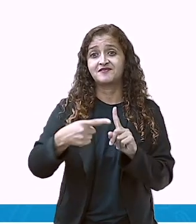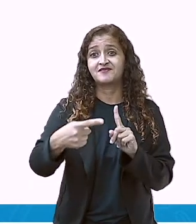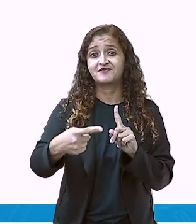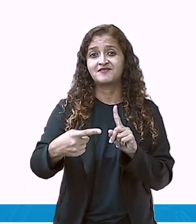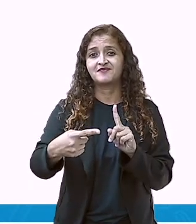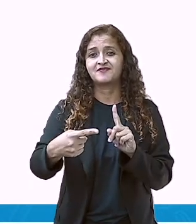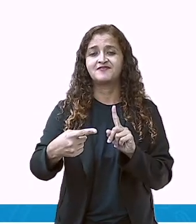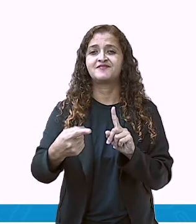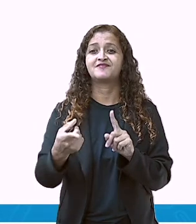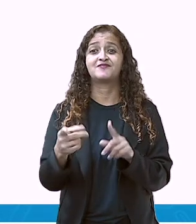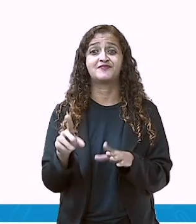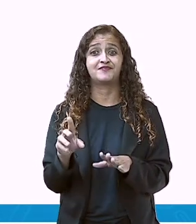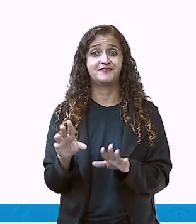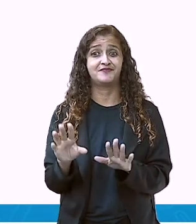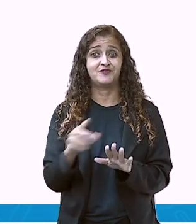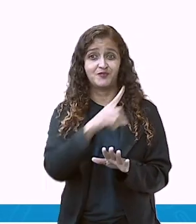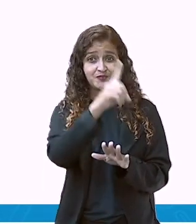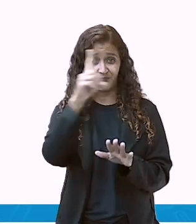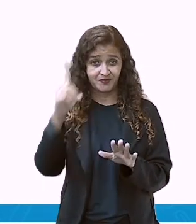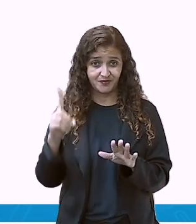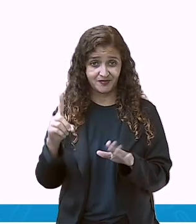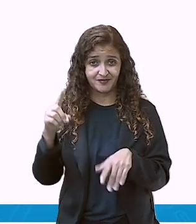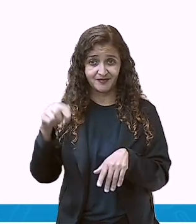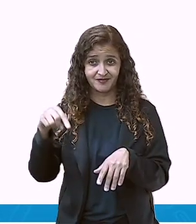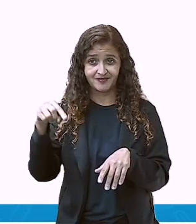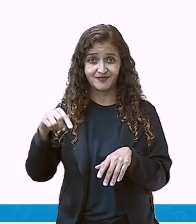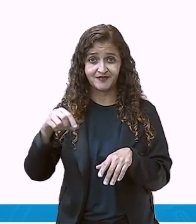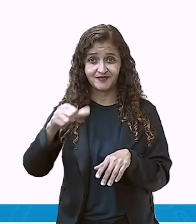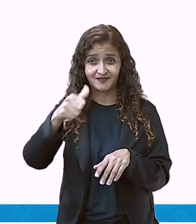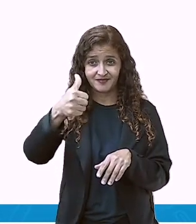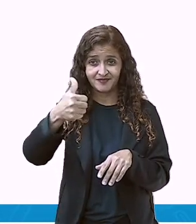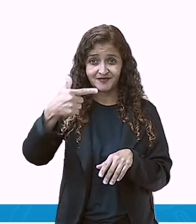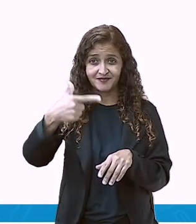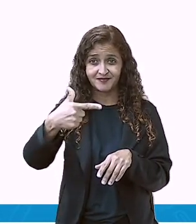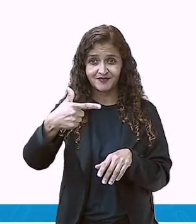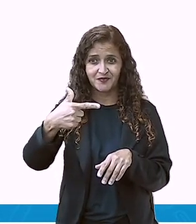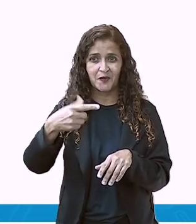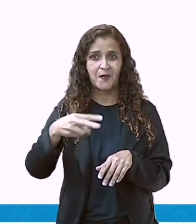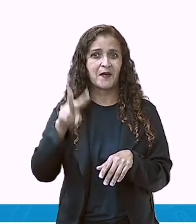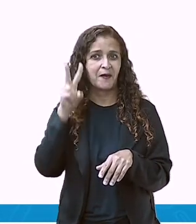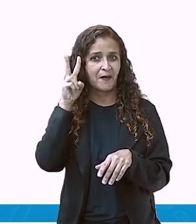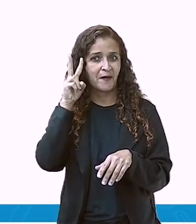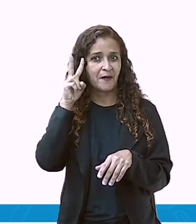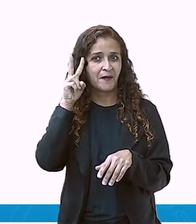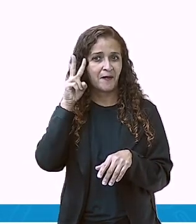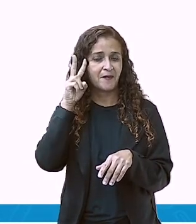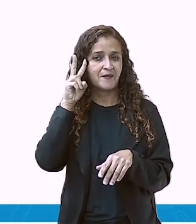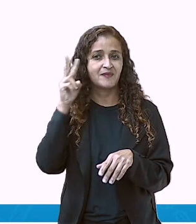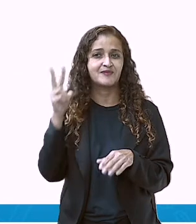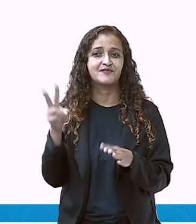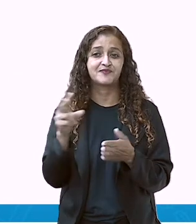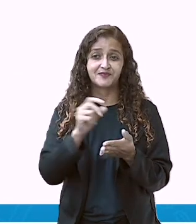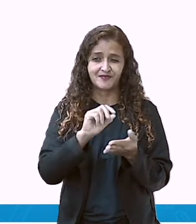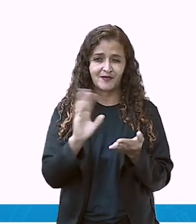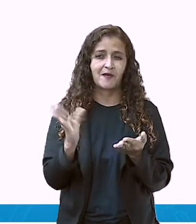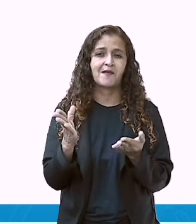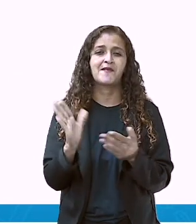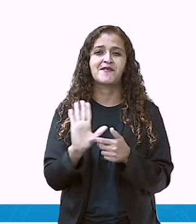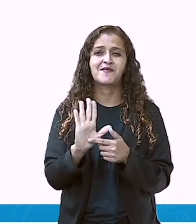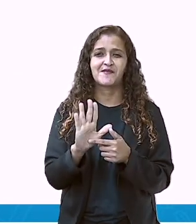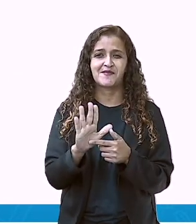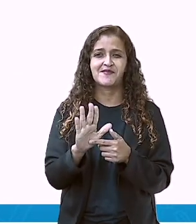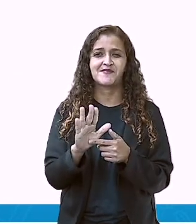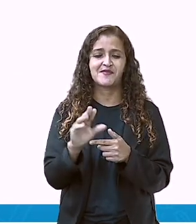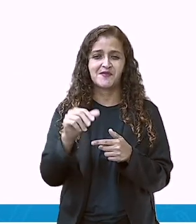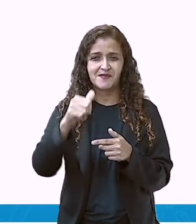vai cair o dia doze? Desse mês. Na terça-feira. Então, vocês podem aguardar aí que